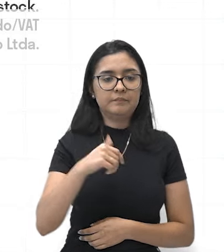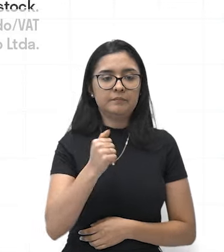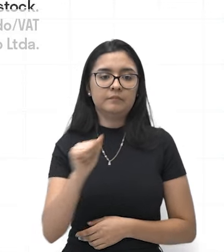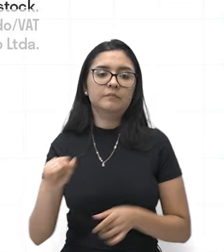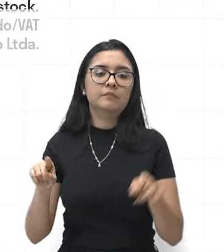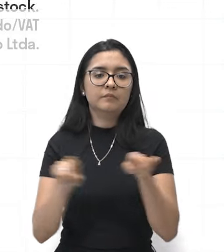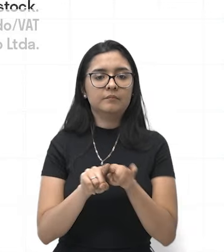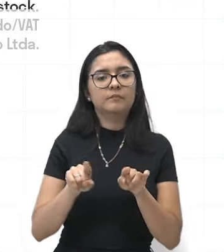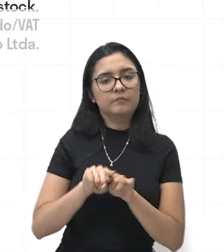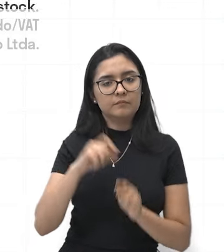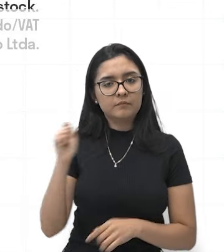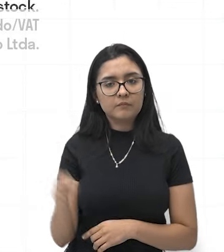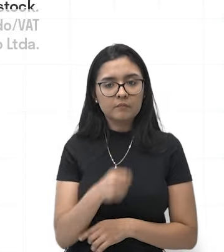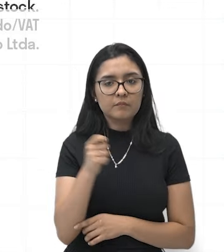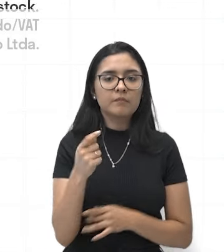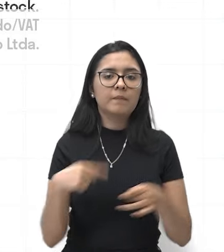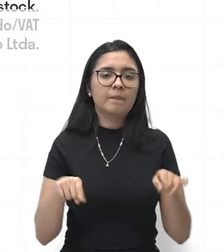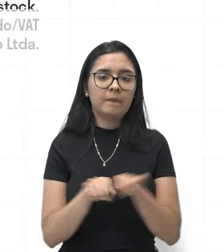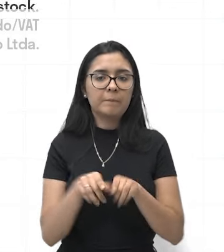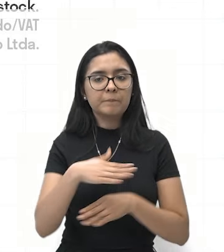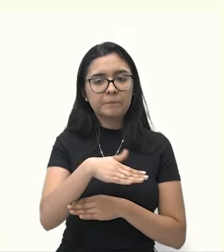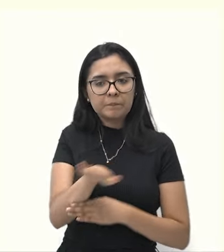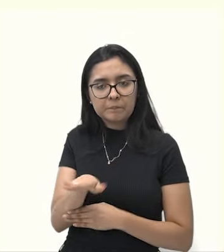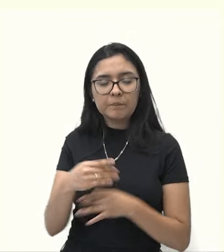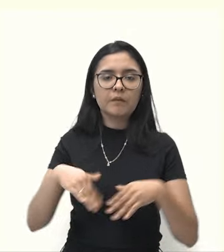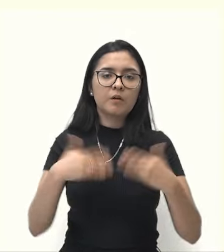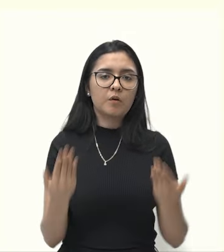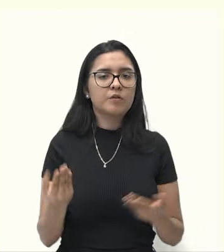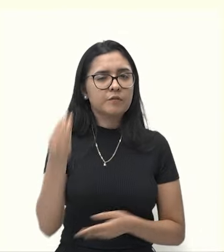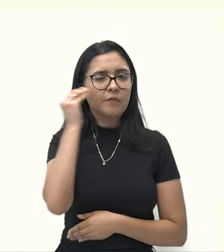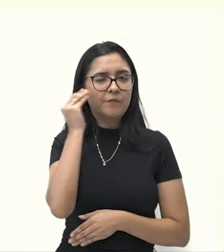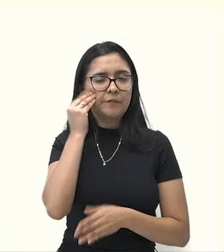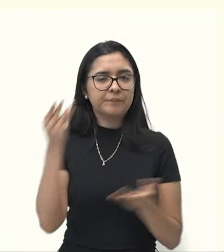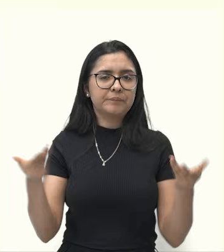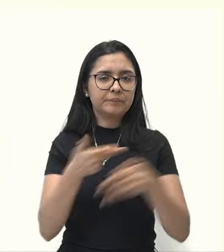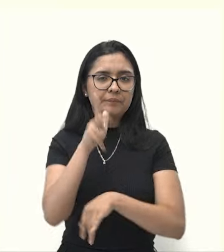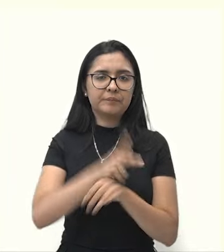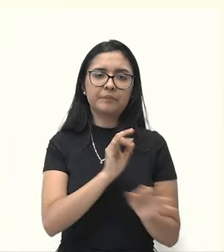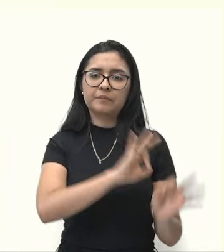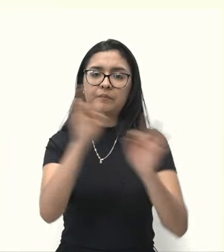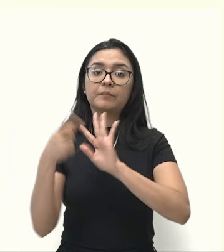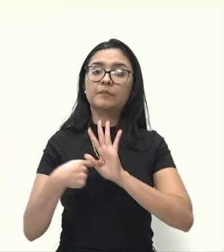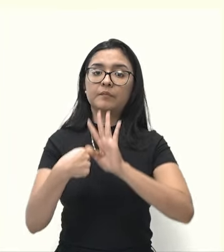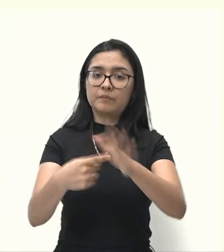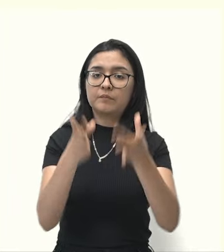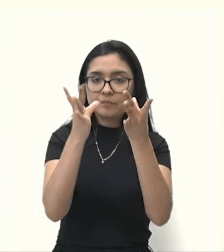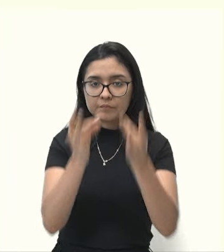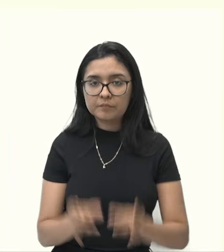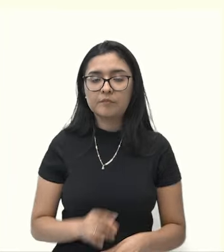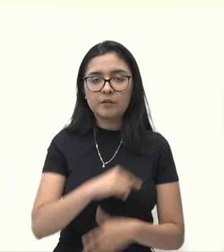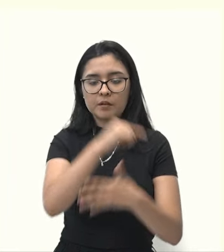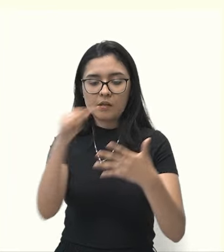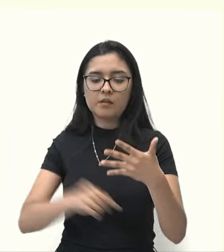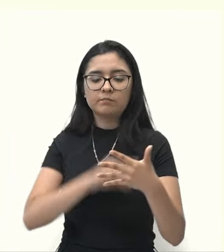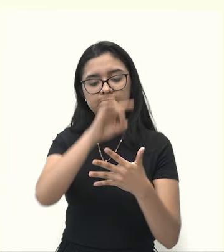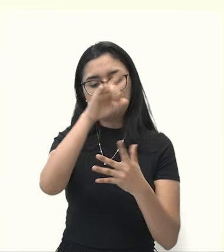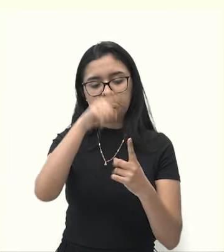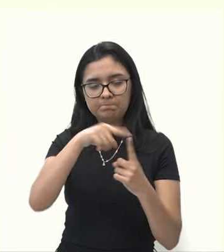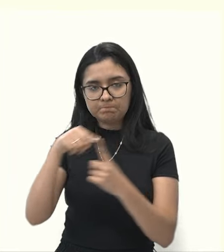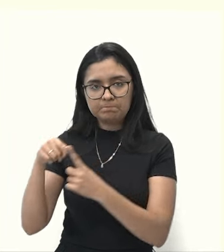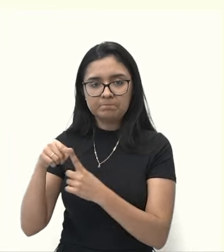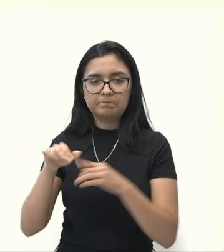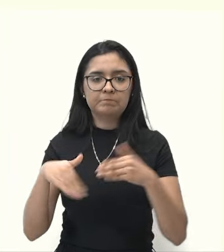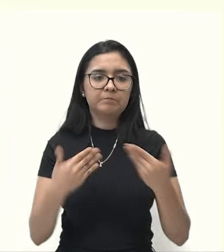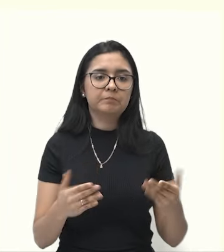e circundação. Vamos observar agora uma animação mostrando esses movimentos. Veja aí,